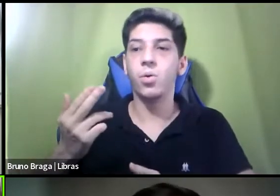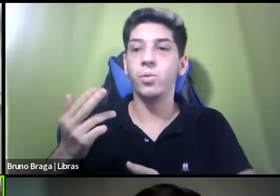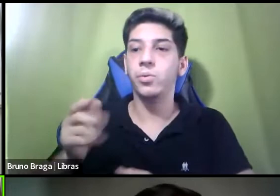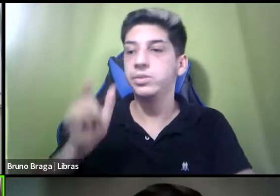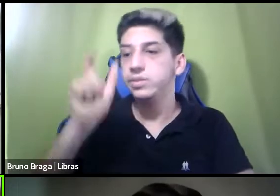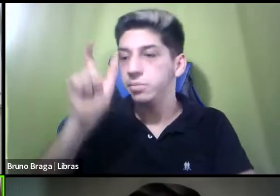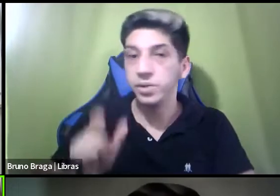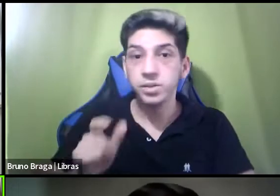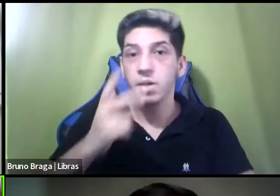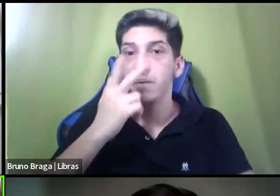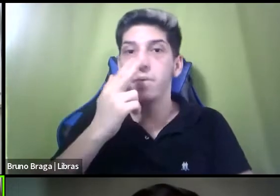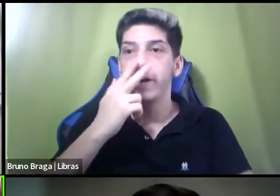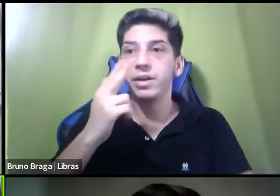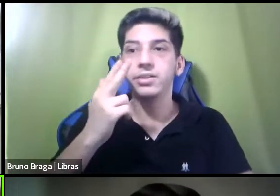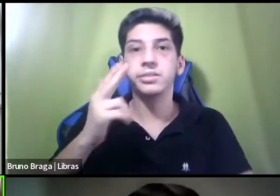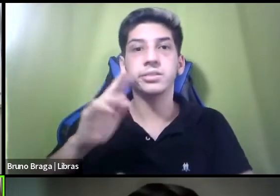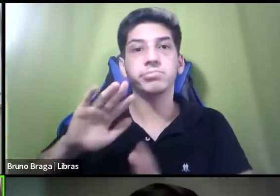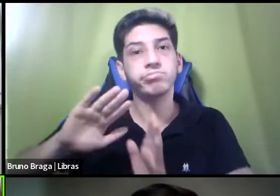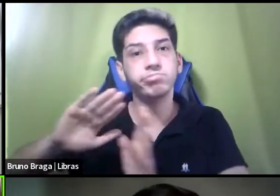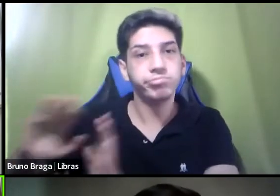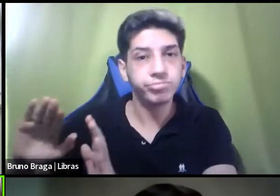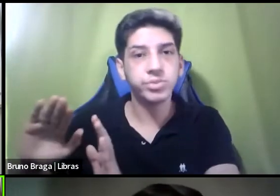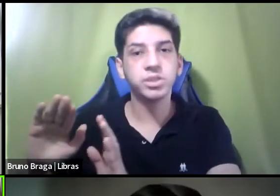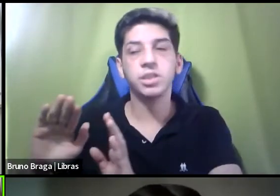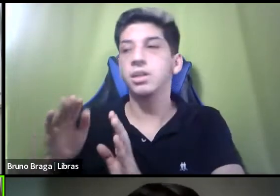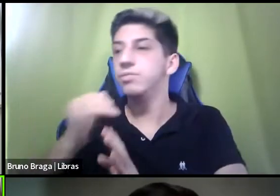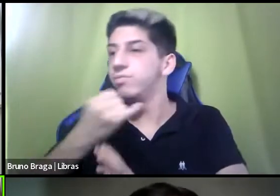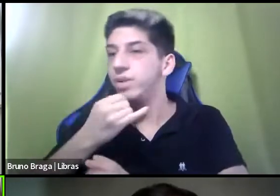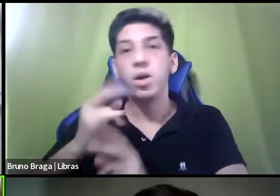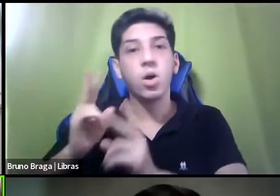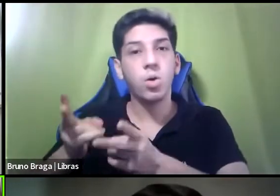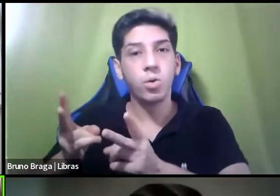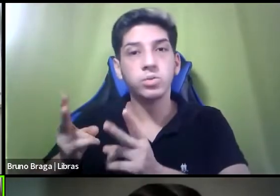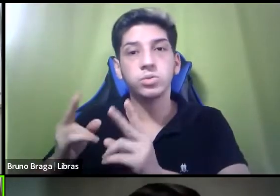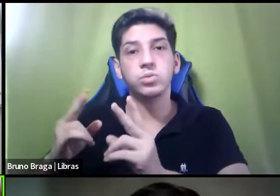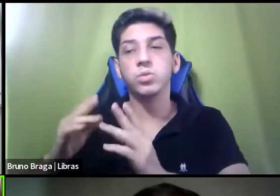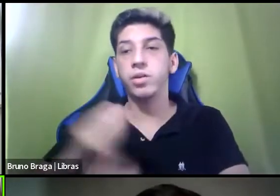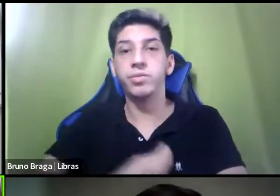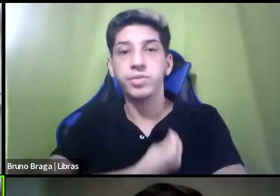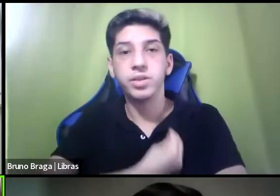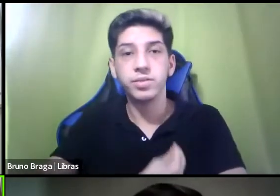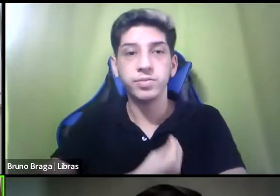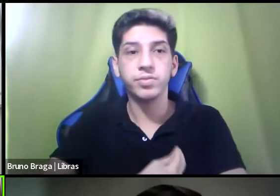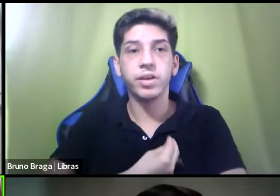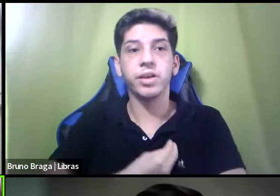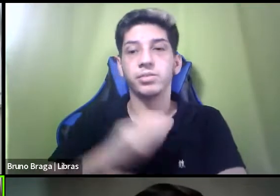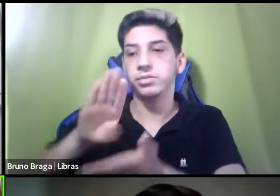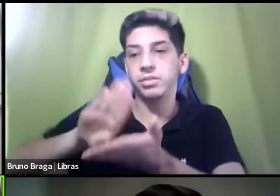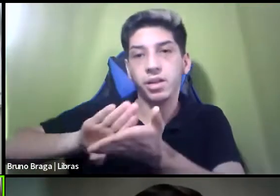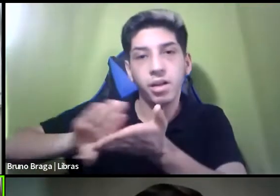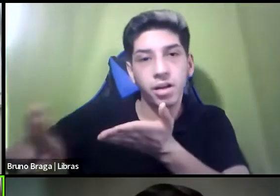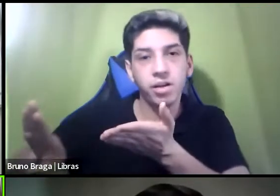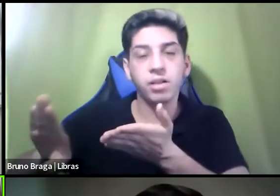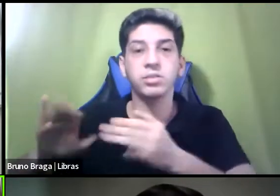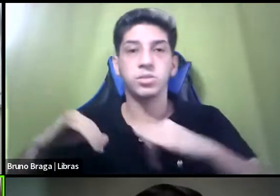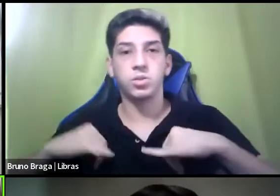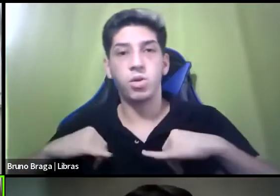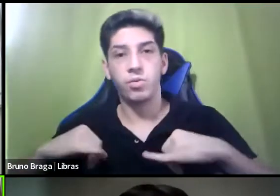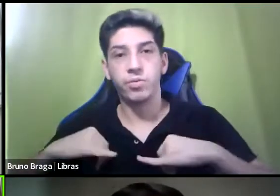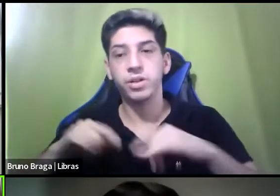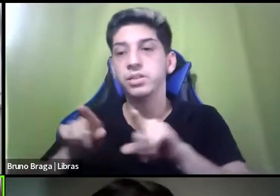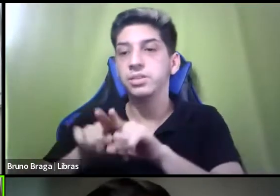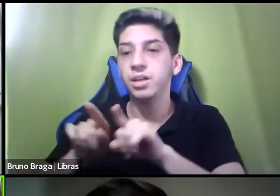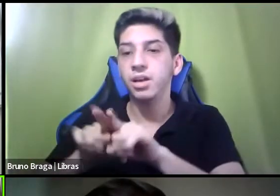nessa situação de extrema exclusão e alijando ela de